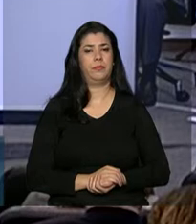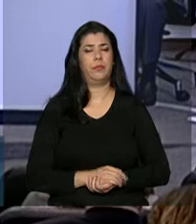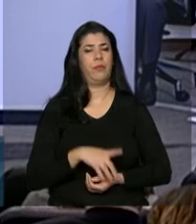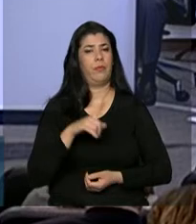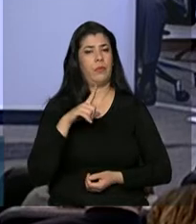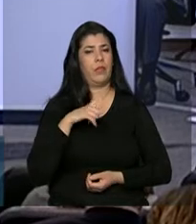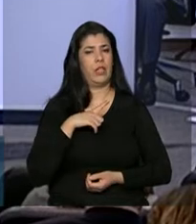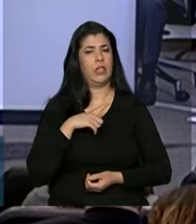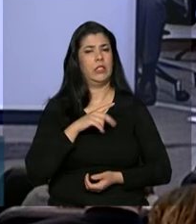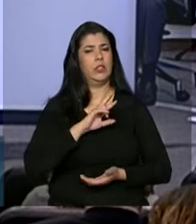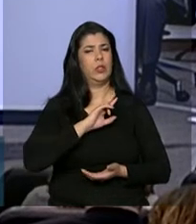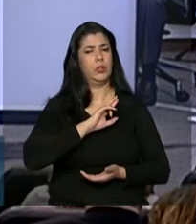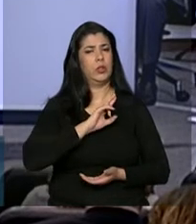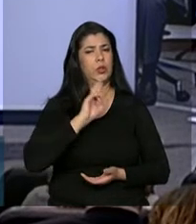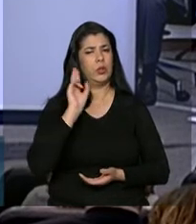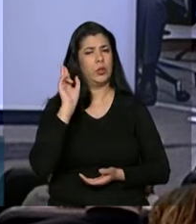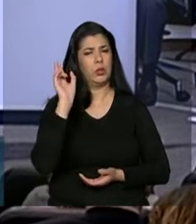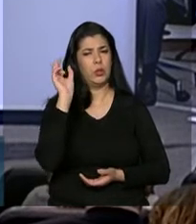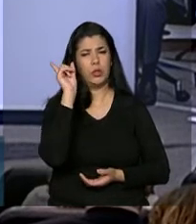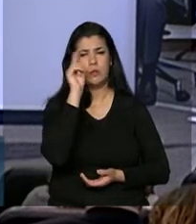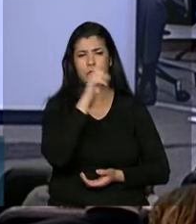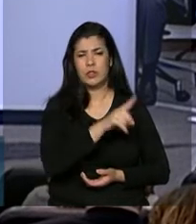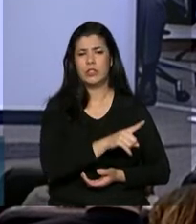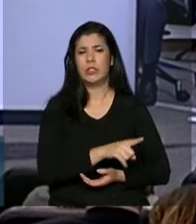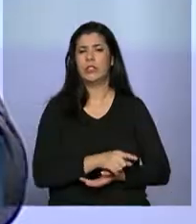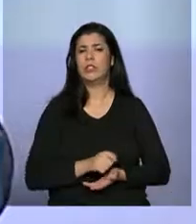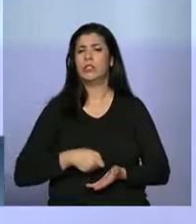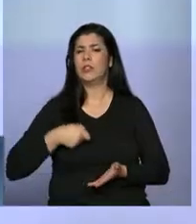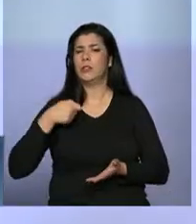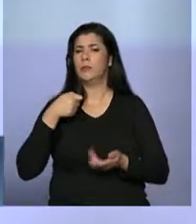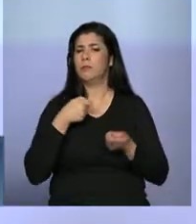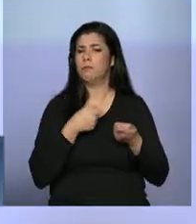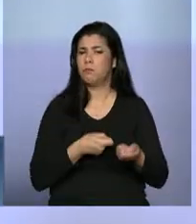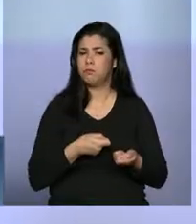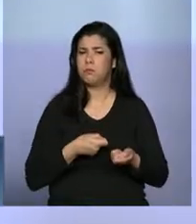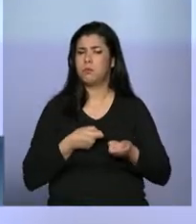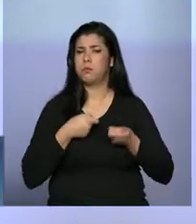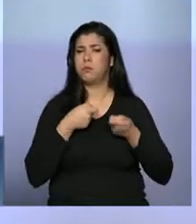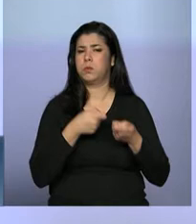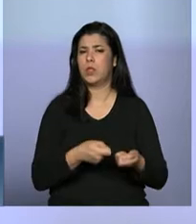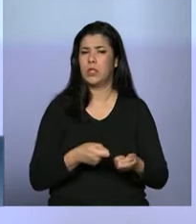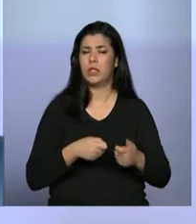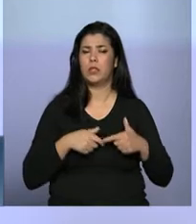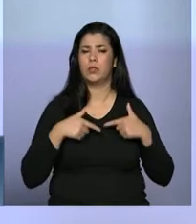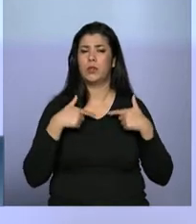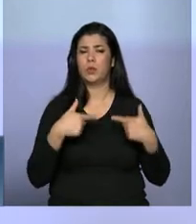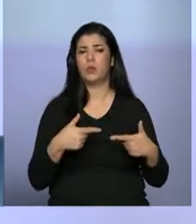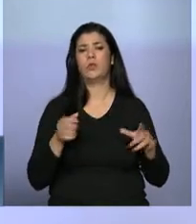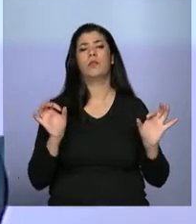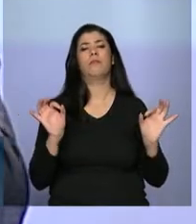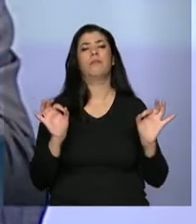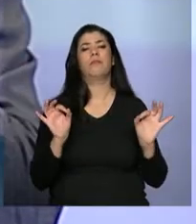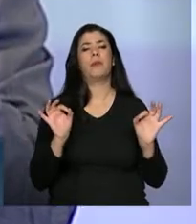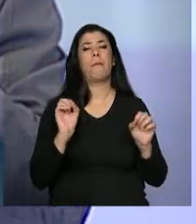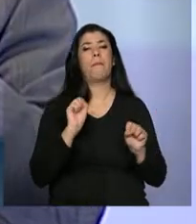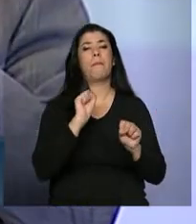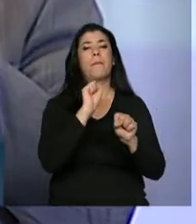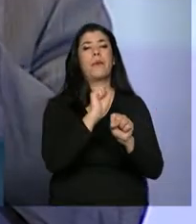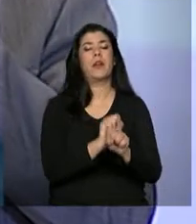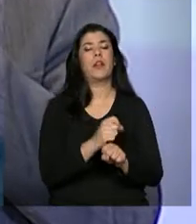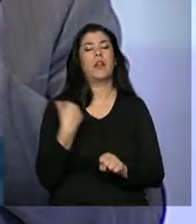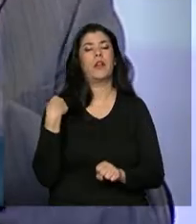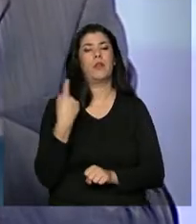várias tentativas, são várias tentativas de impedir a erradicação do trabalho escravo